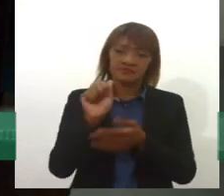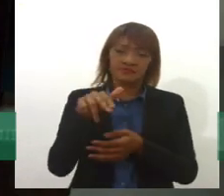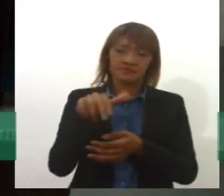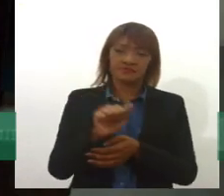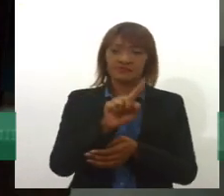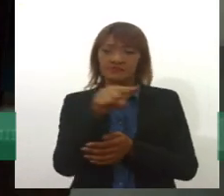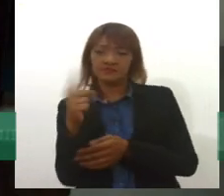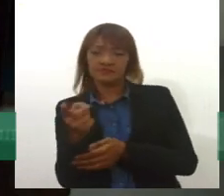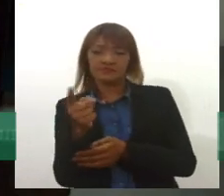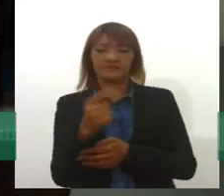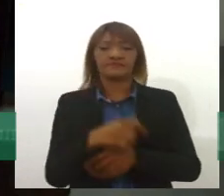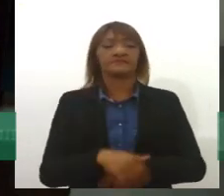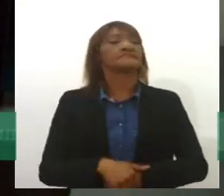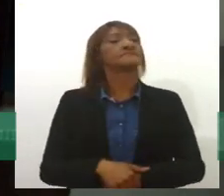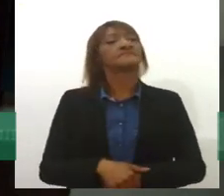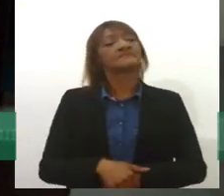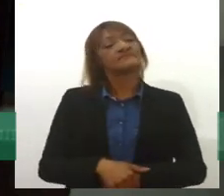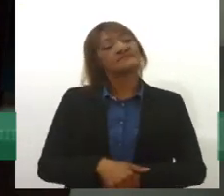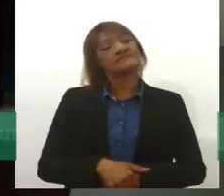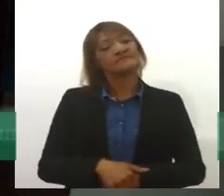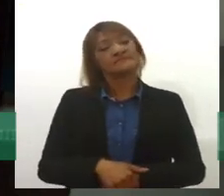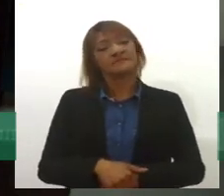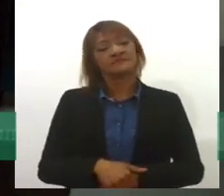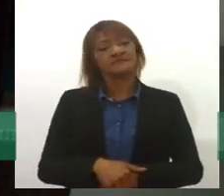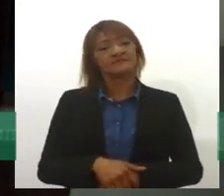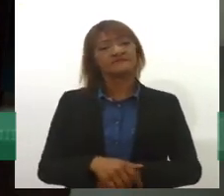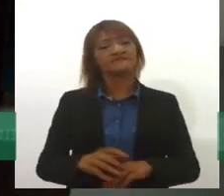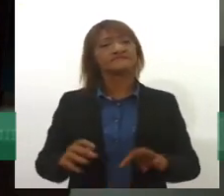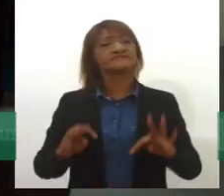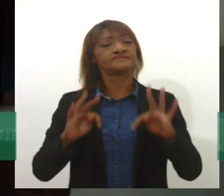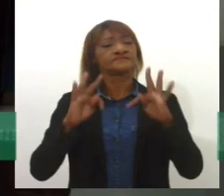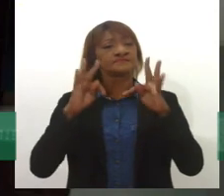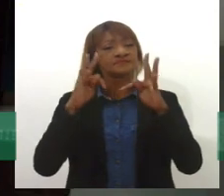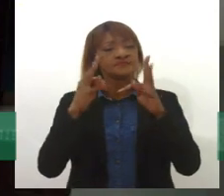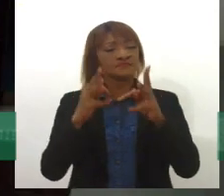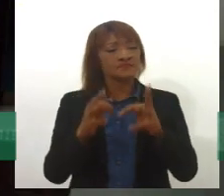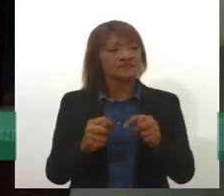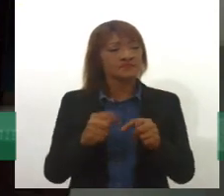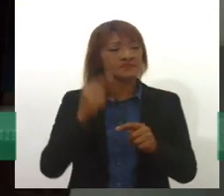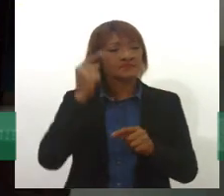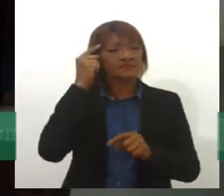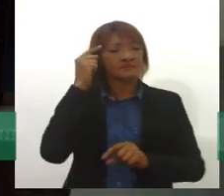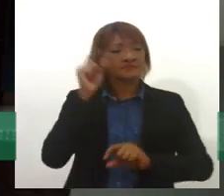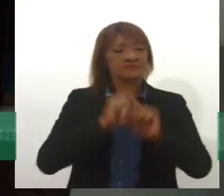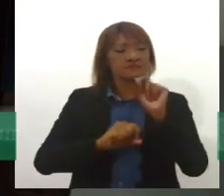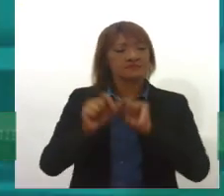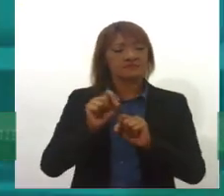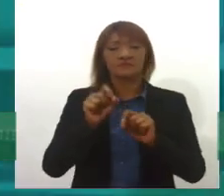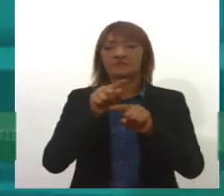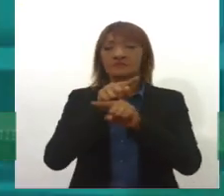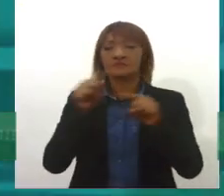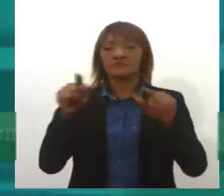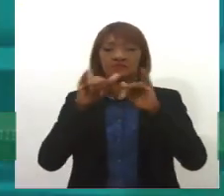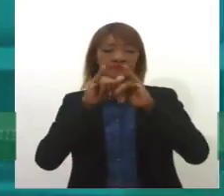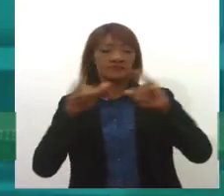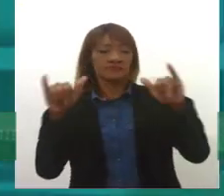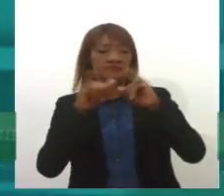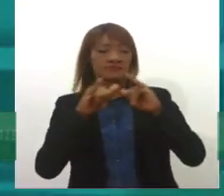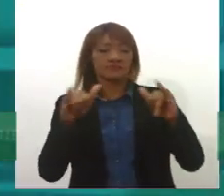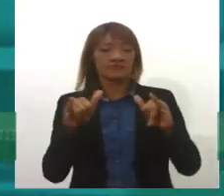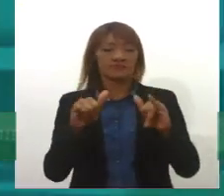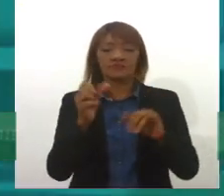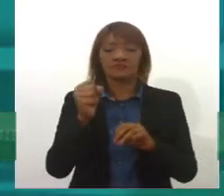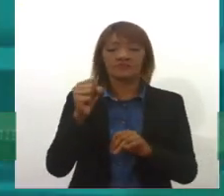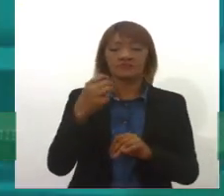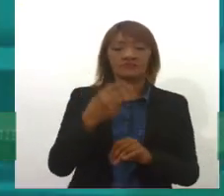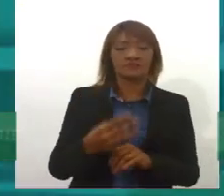a Maíra. Eu penso que toda iniciativa que pense, e aí como você anunciou, o PL 2083